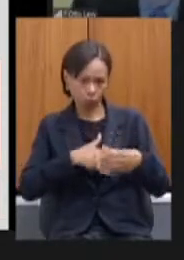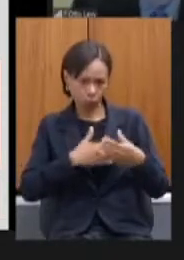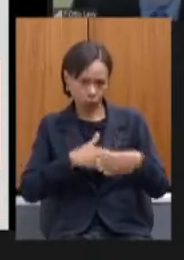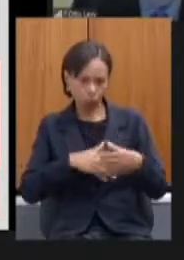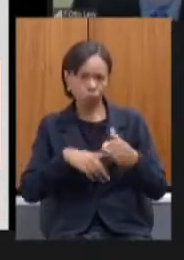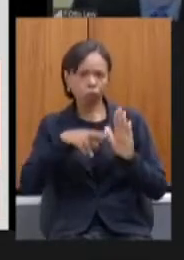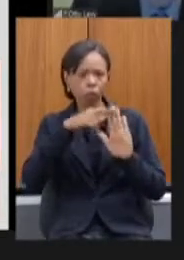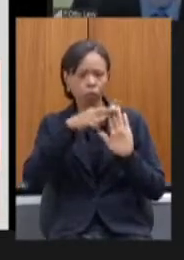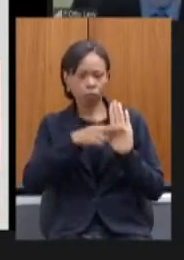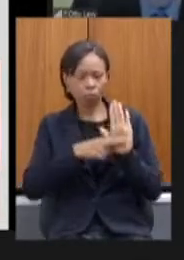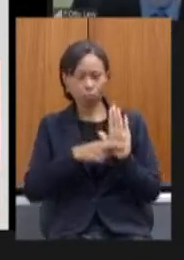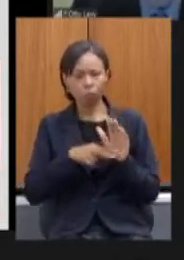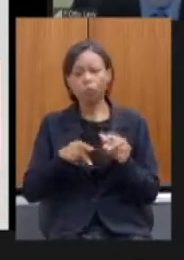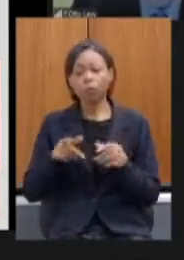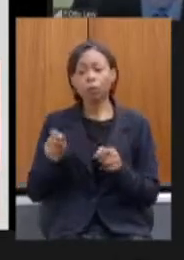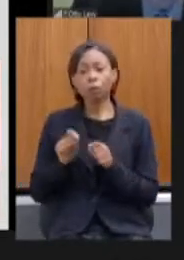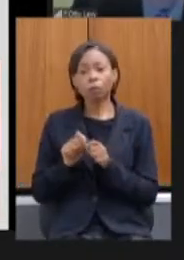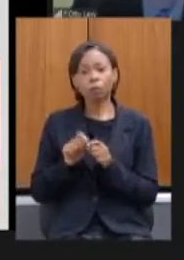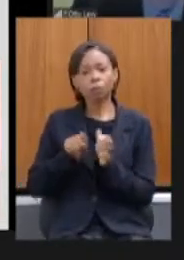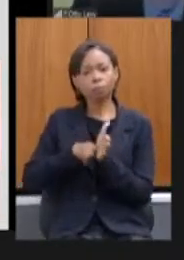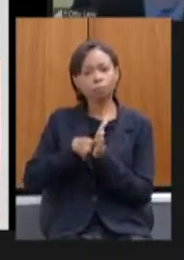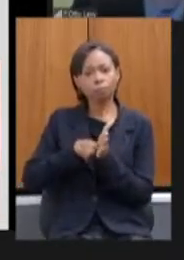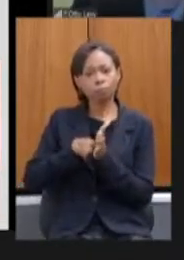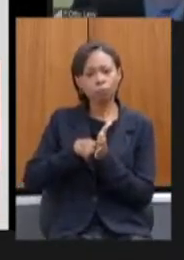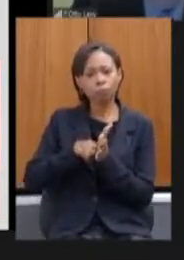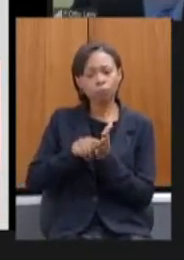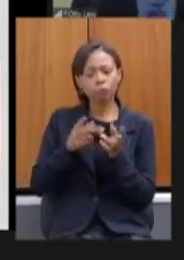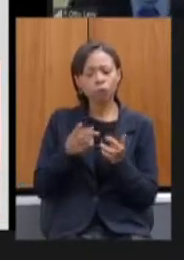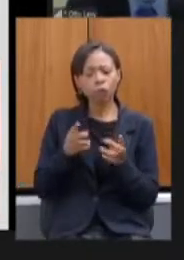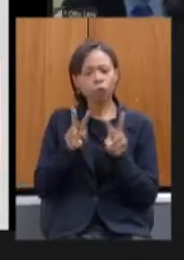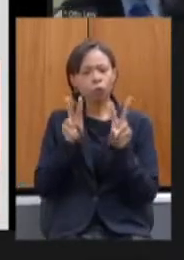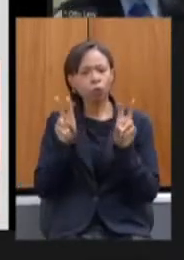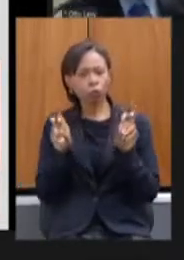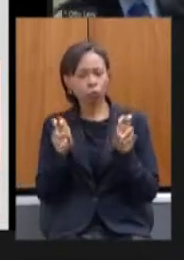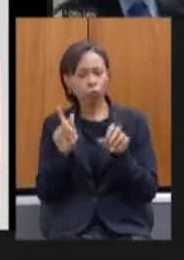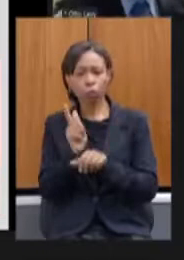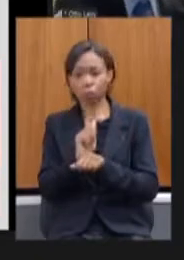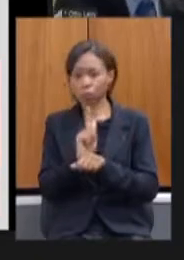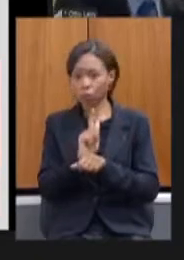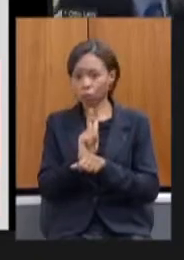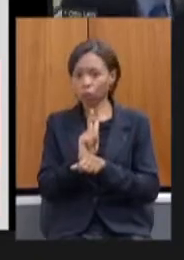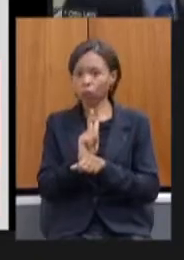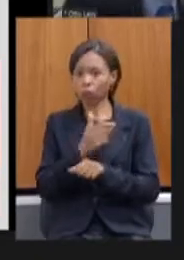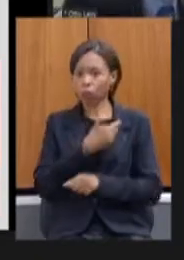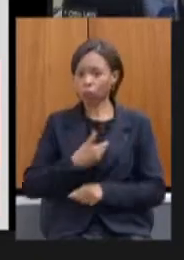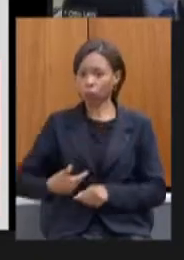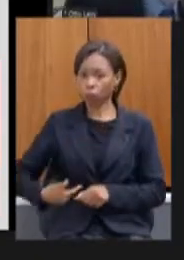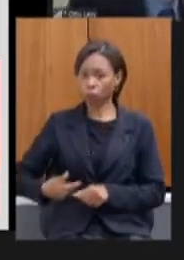realização de pesquisa sobre a percepção dos gestores públicos acerca do regime especial de teletrabalho